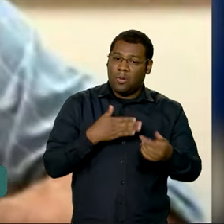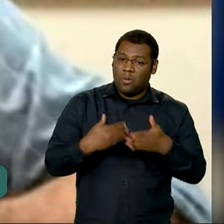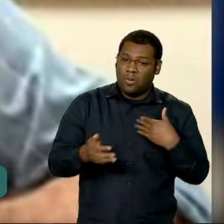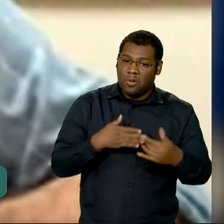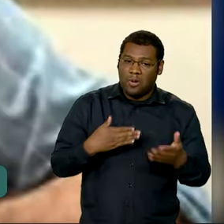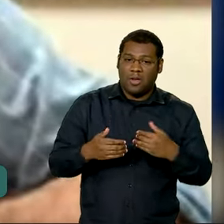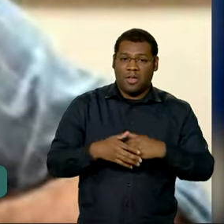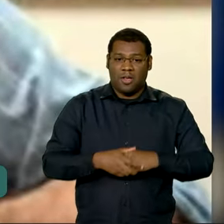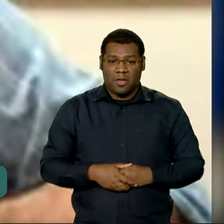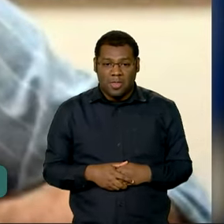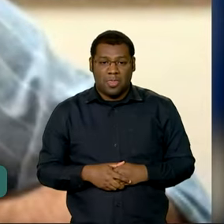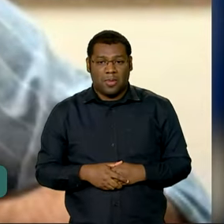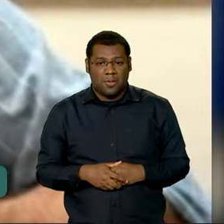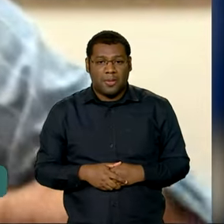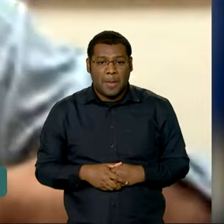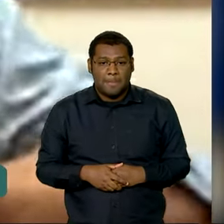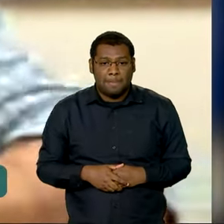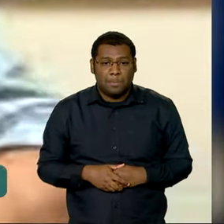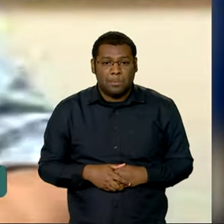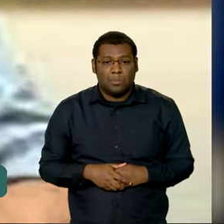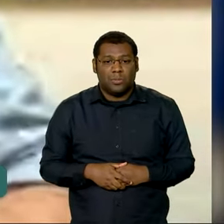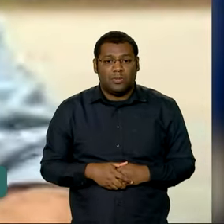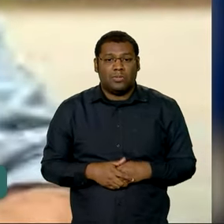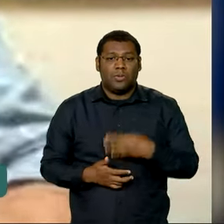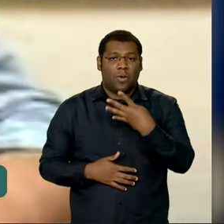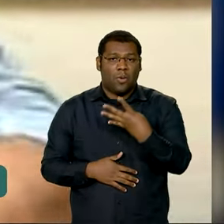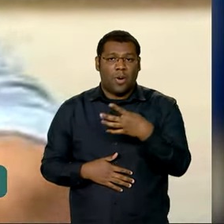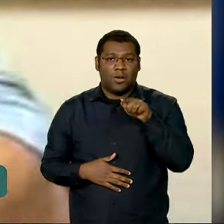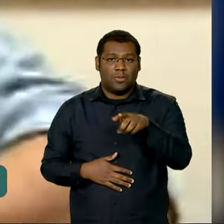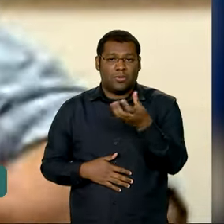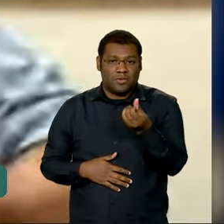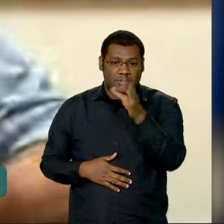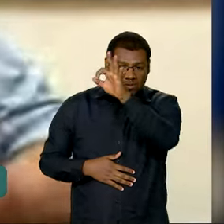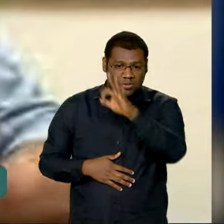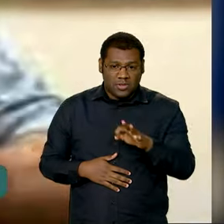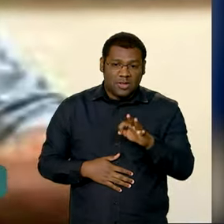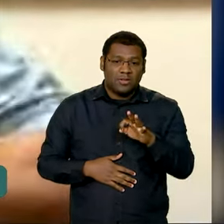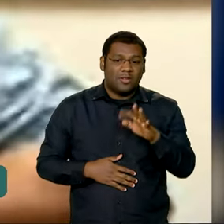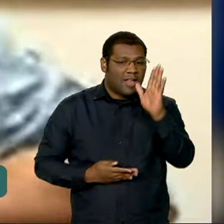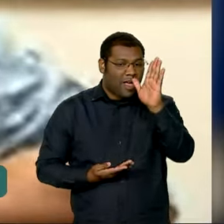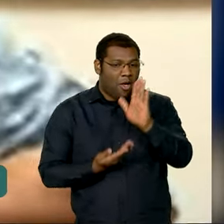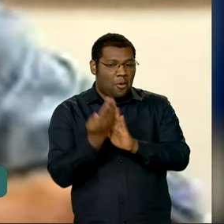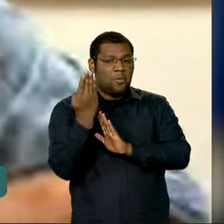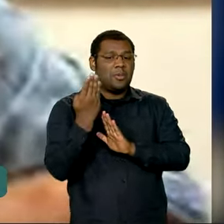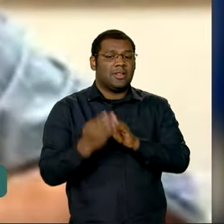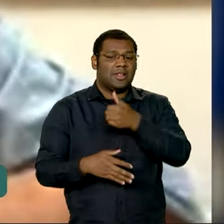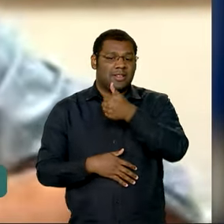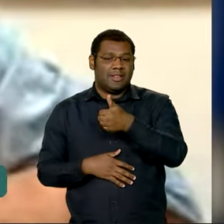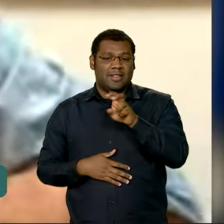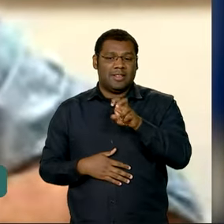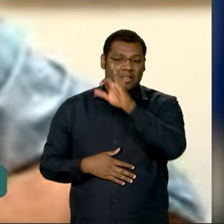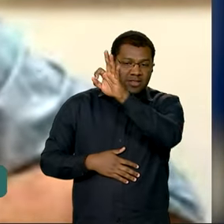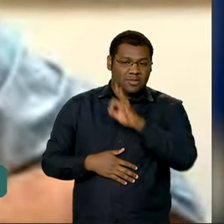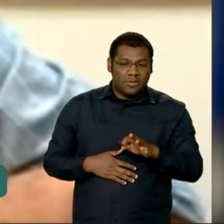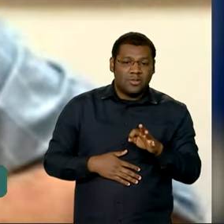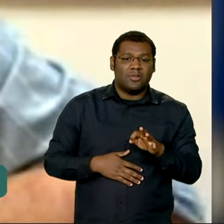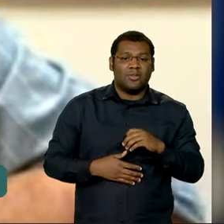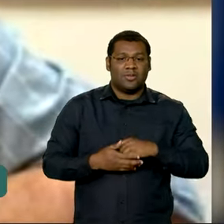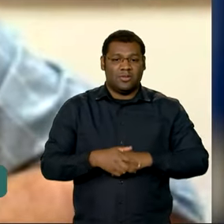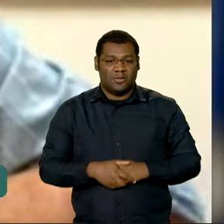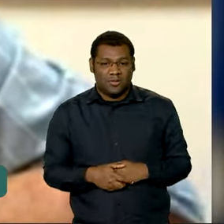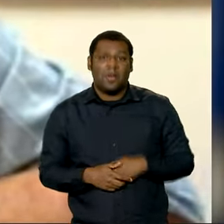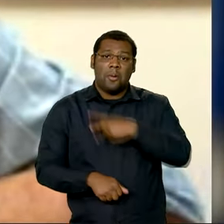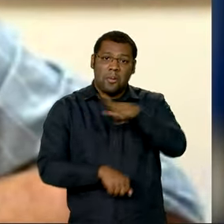desse 4,6% para 15, 16, 18% e encostar nos países mais